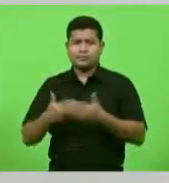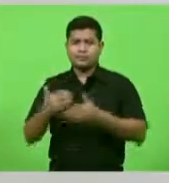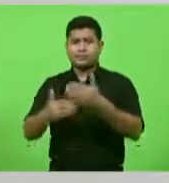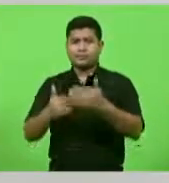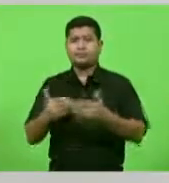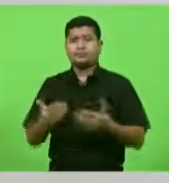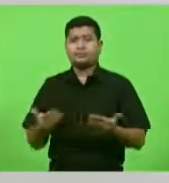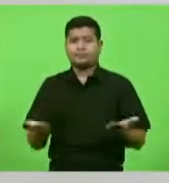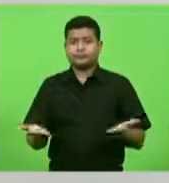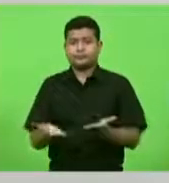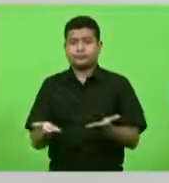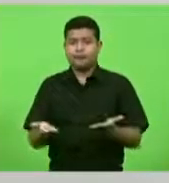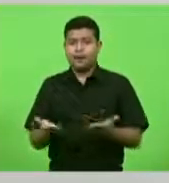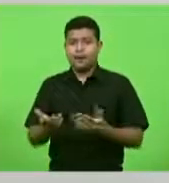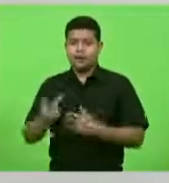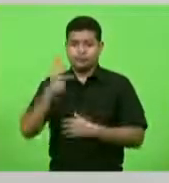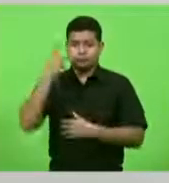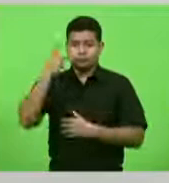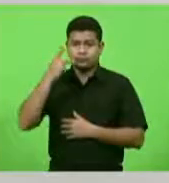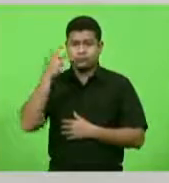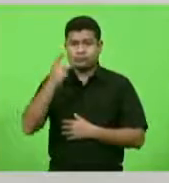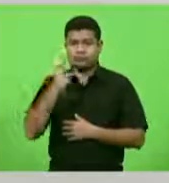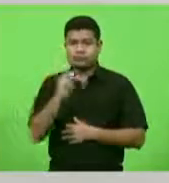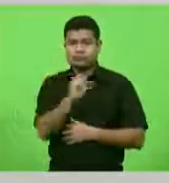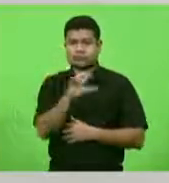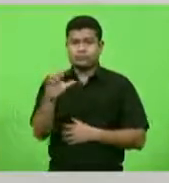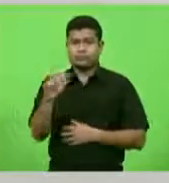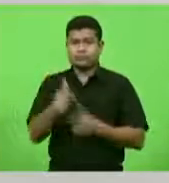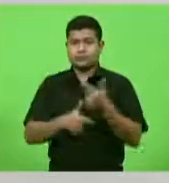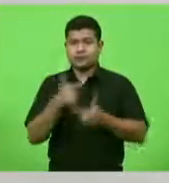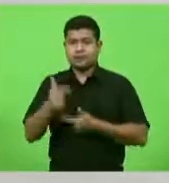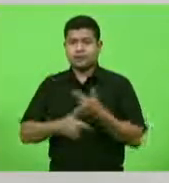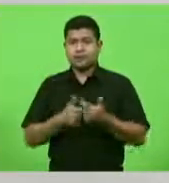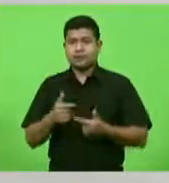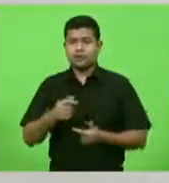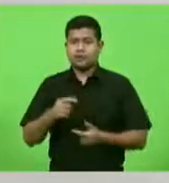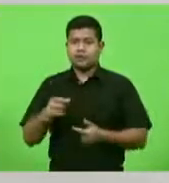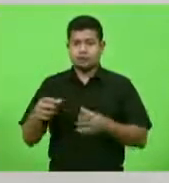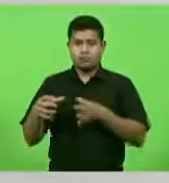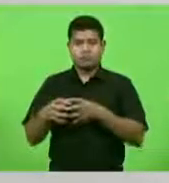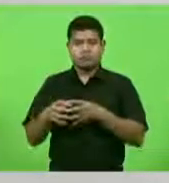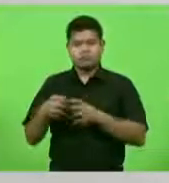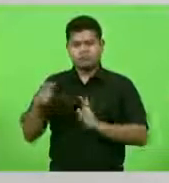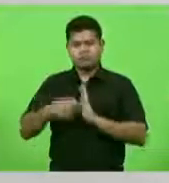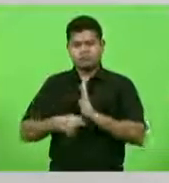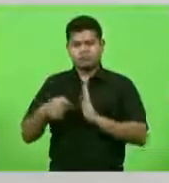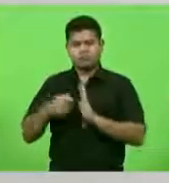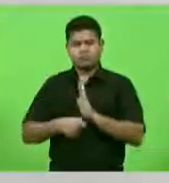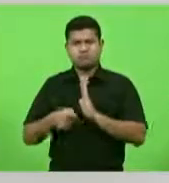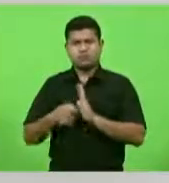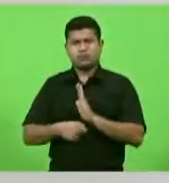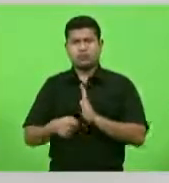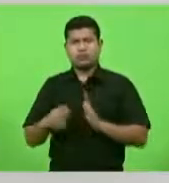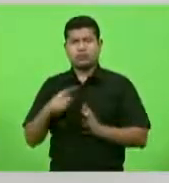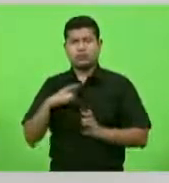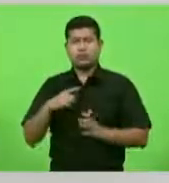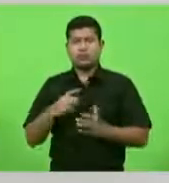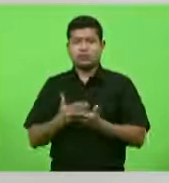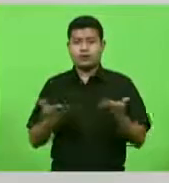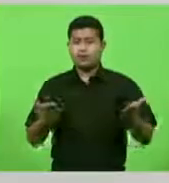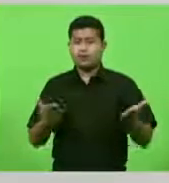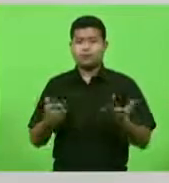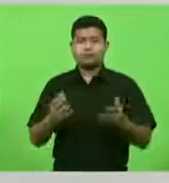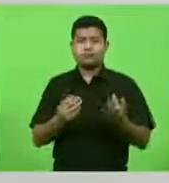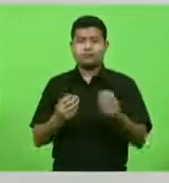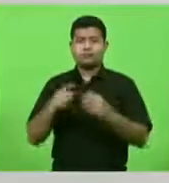temos na política catarinense, nos trabalhos, na nossa luta, porque tão logo a ansiedade do povo catarinense é grande,